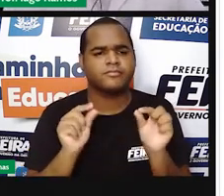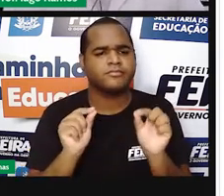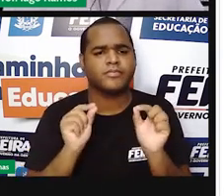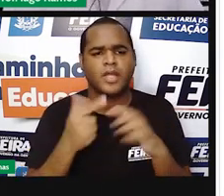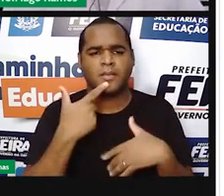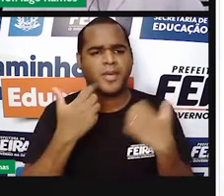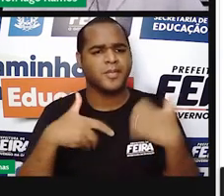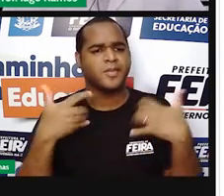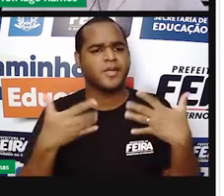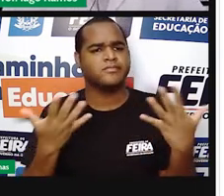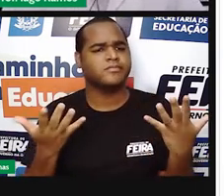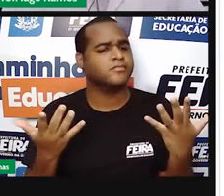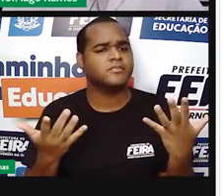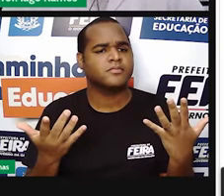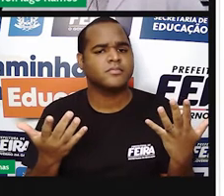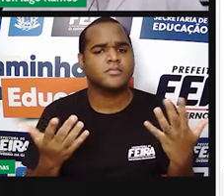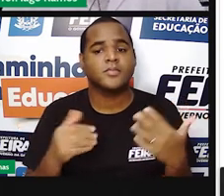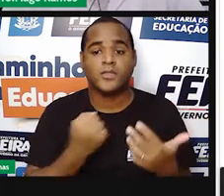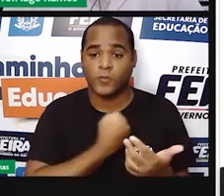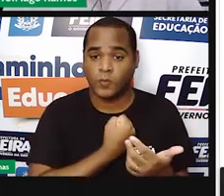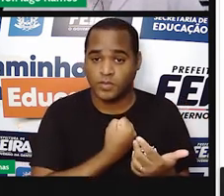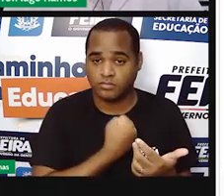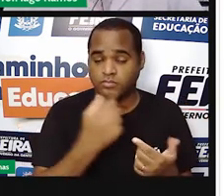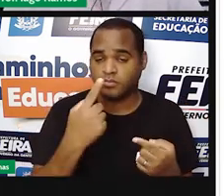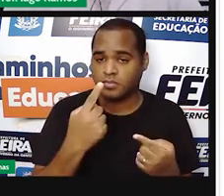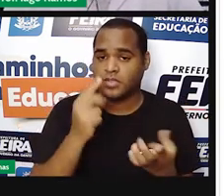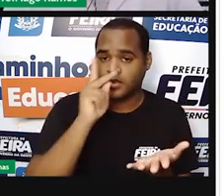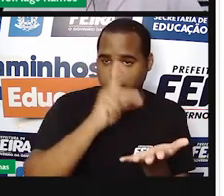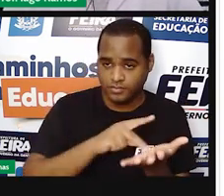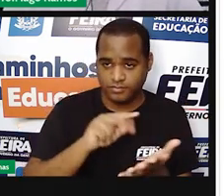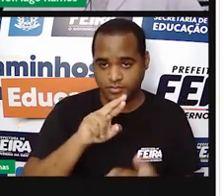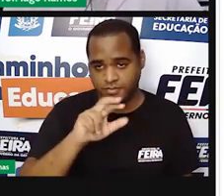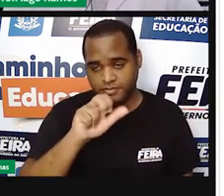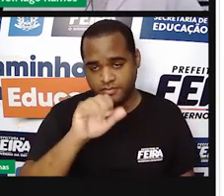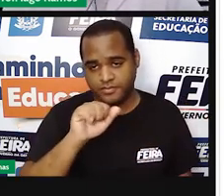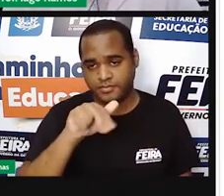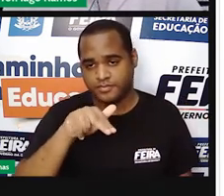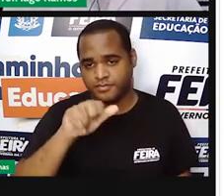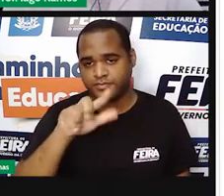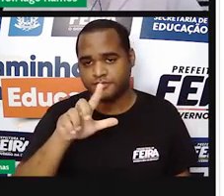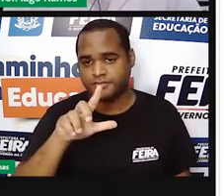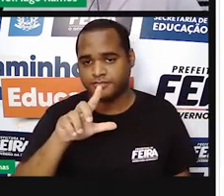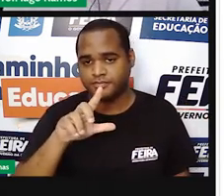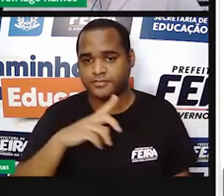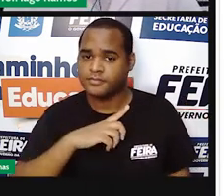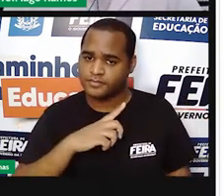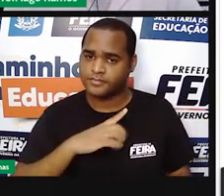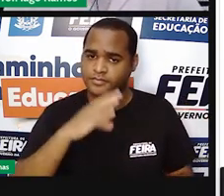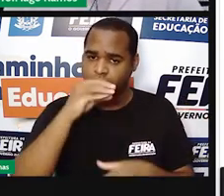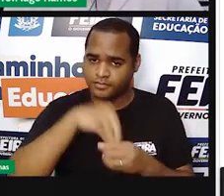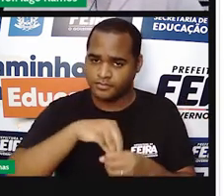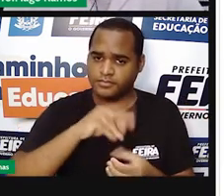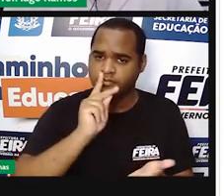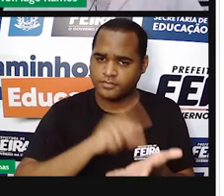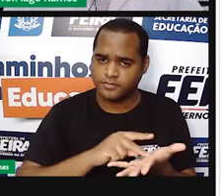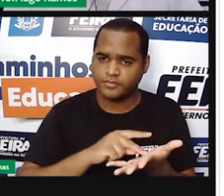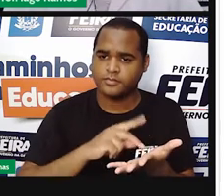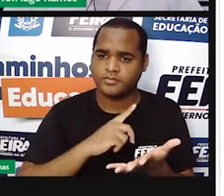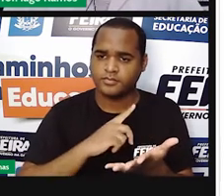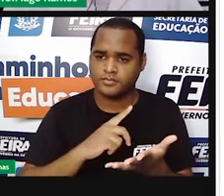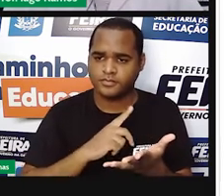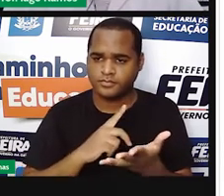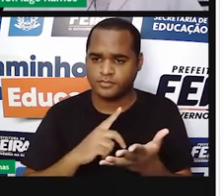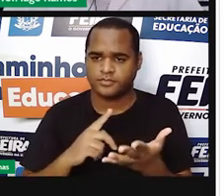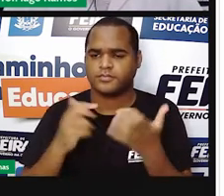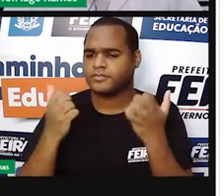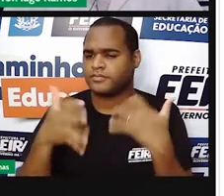me dizer agora é que os números racionais estão dentro dos números reais. É como se